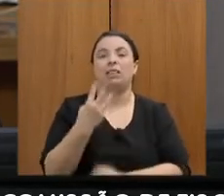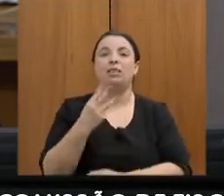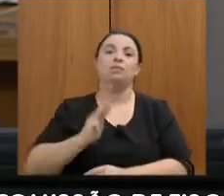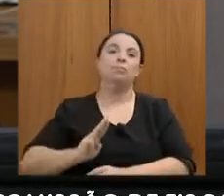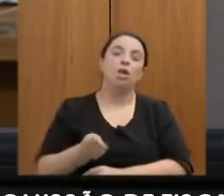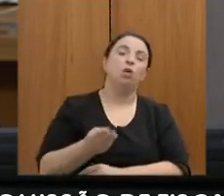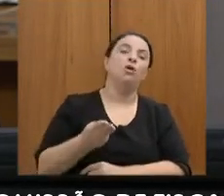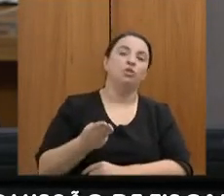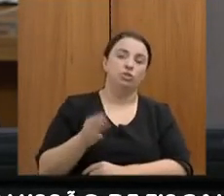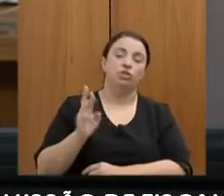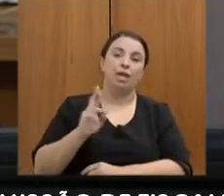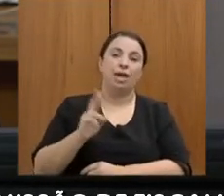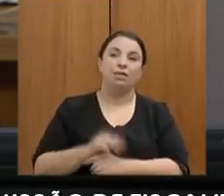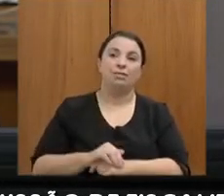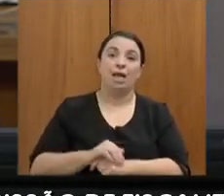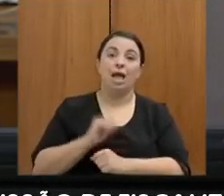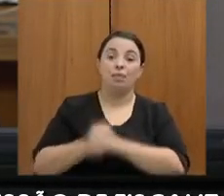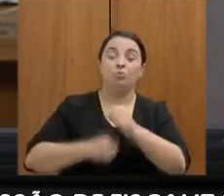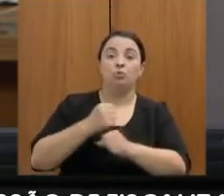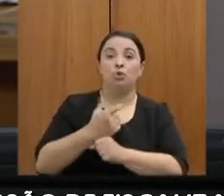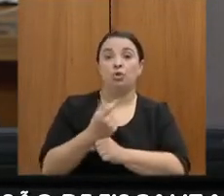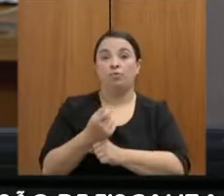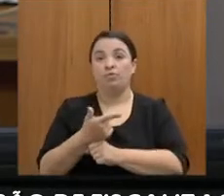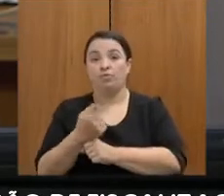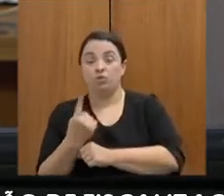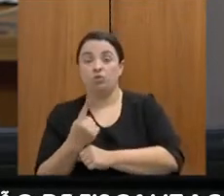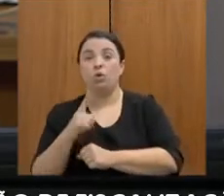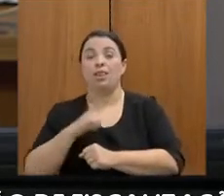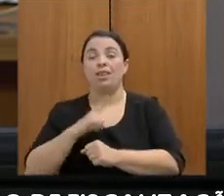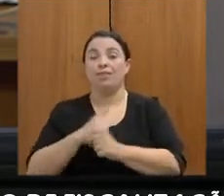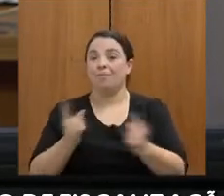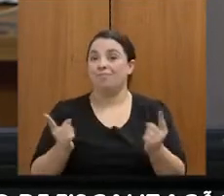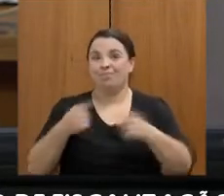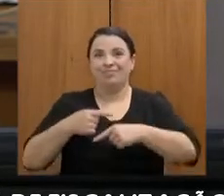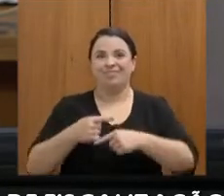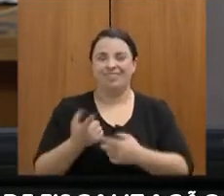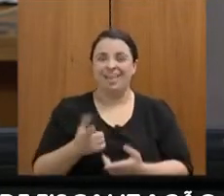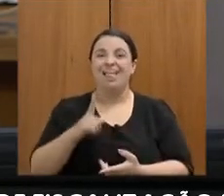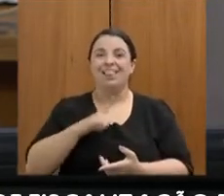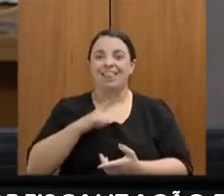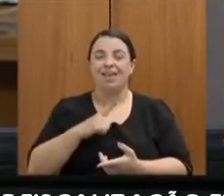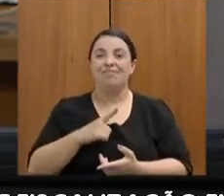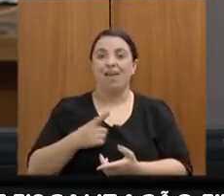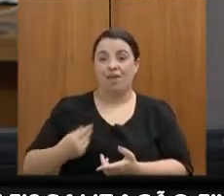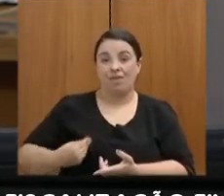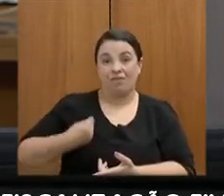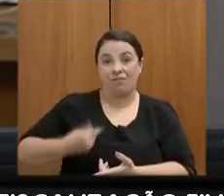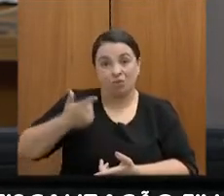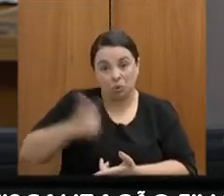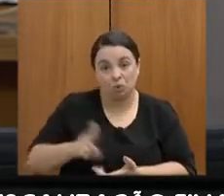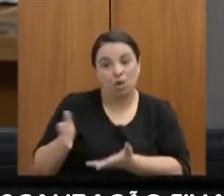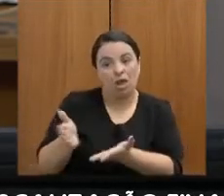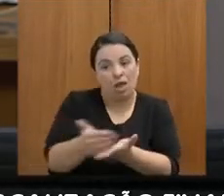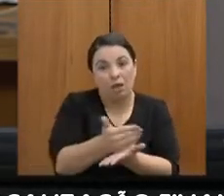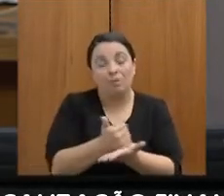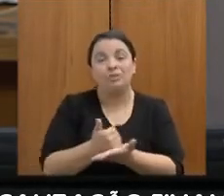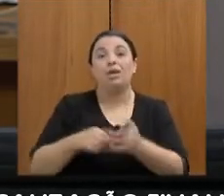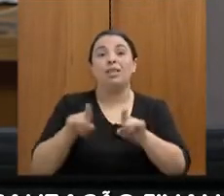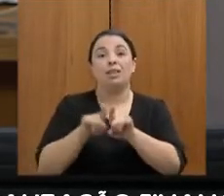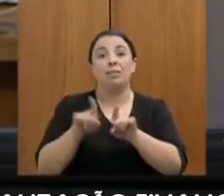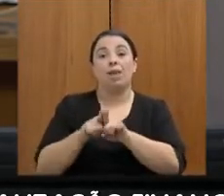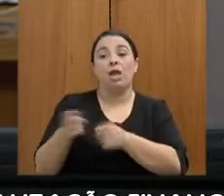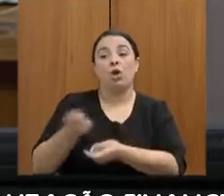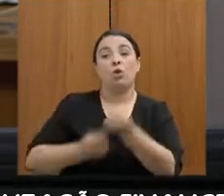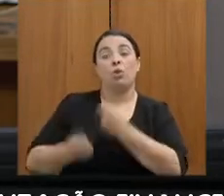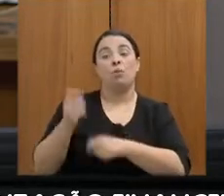E aí você teve, no ano de 2021, um sentido inverso. Você teve, além da recuperação dessa arrecadação, a recuperação econômica do Estado. nisso